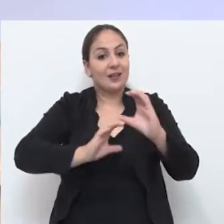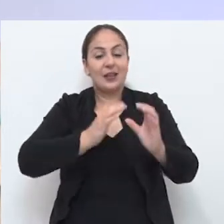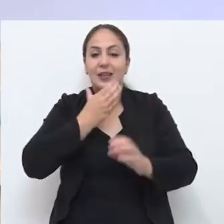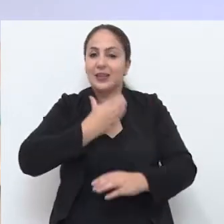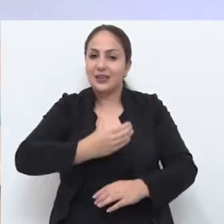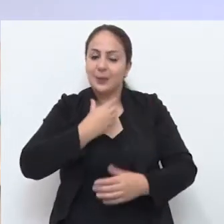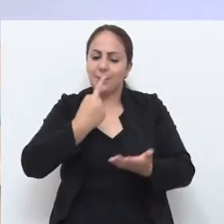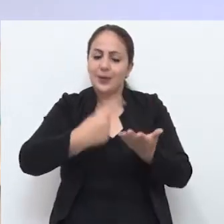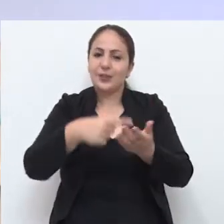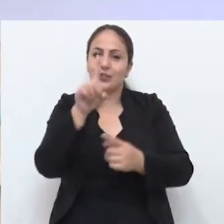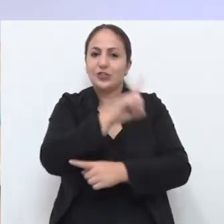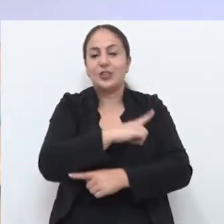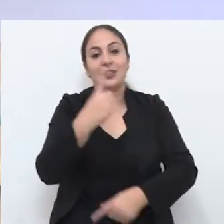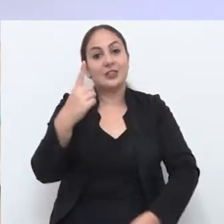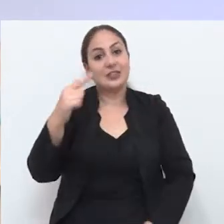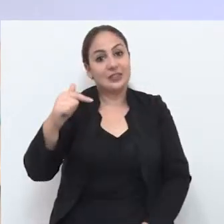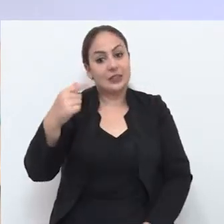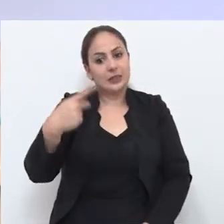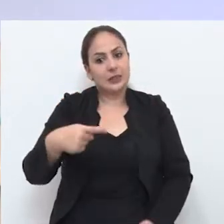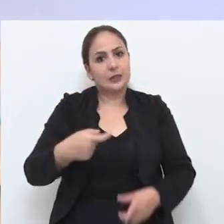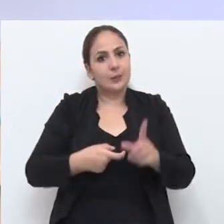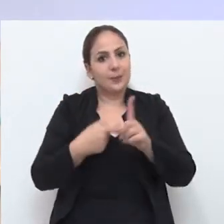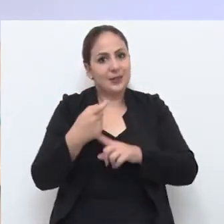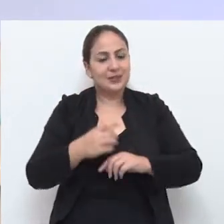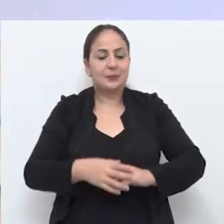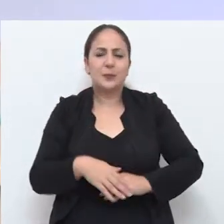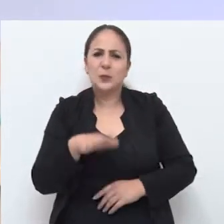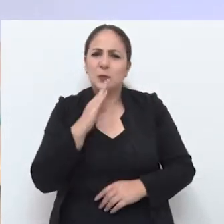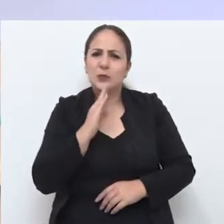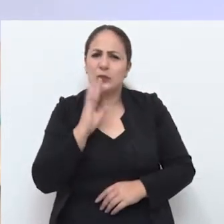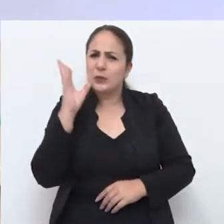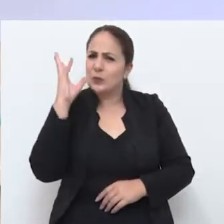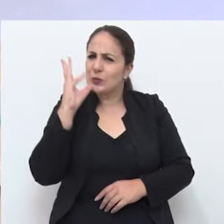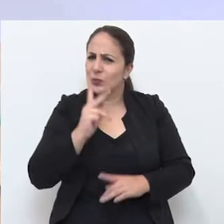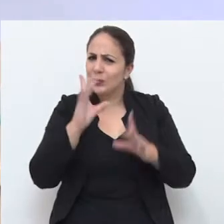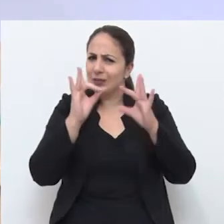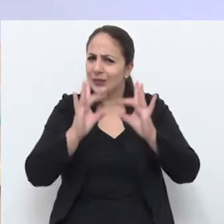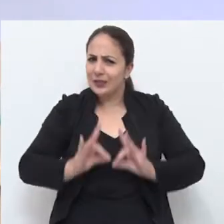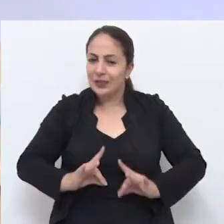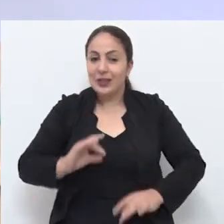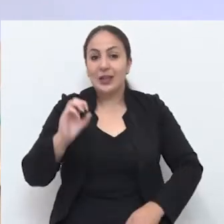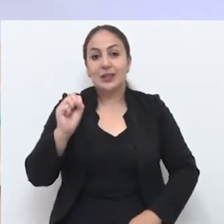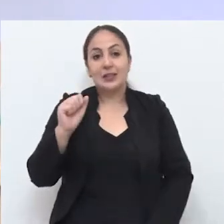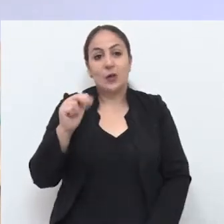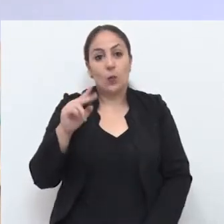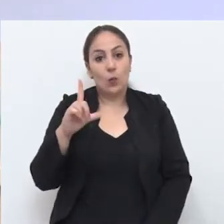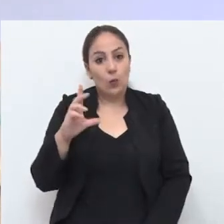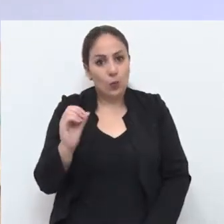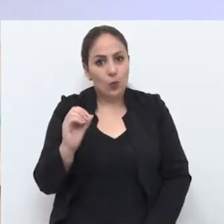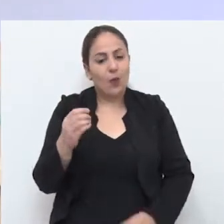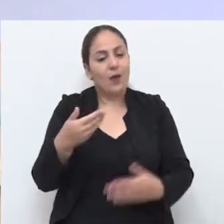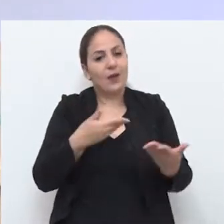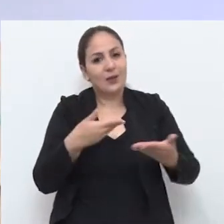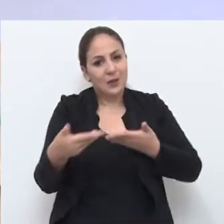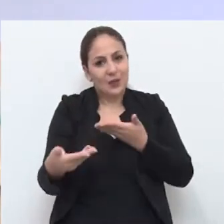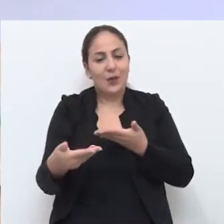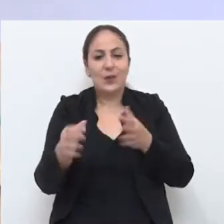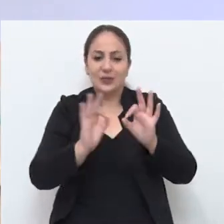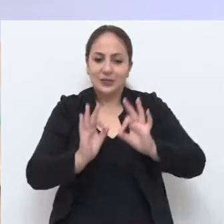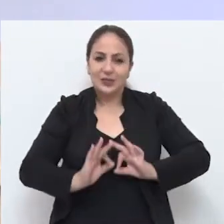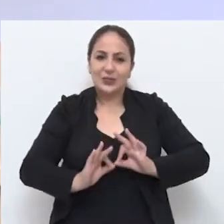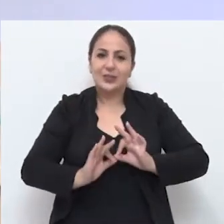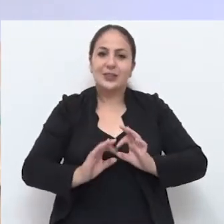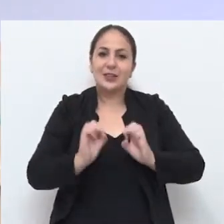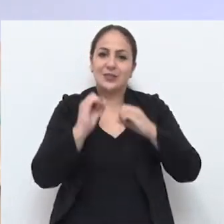natalina está marcada para o dia 17 deste mês. E para conhecer todos os detalhes, Saulo Covate recebe os